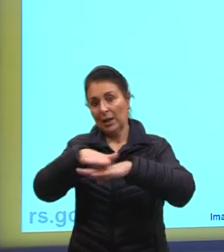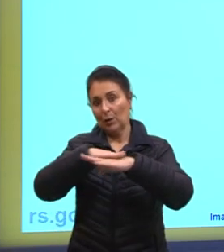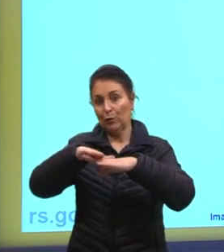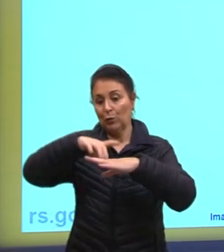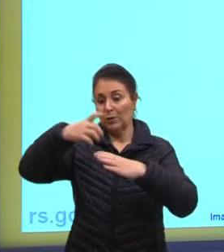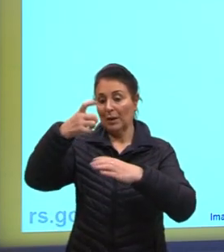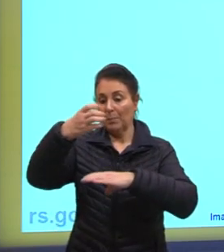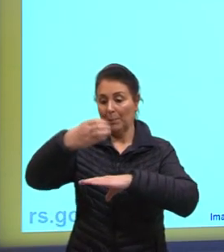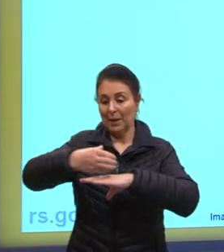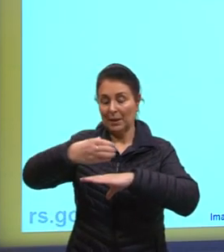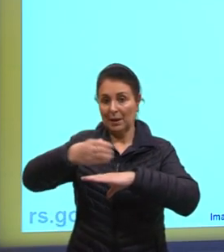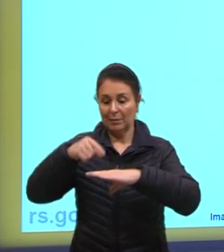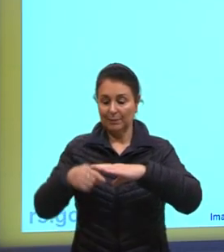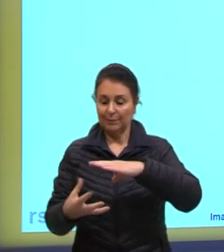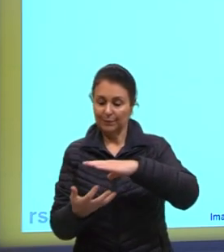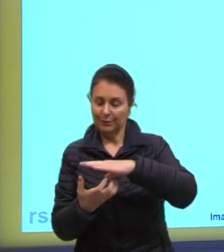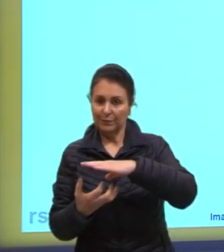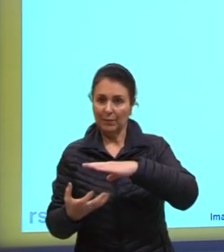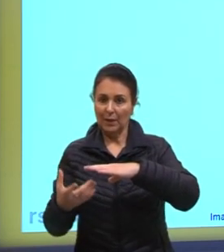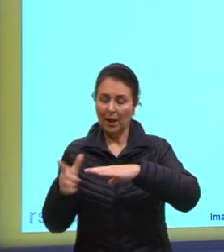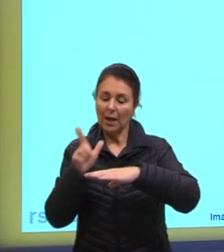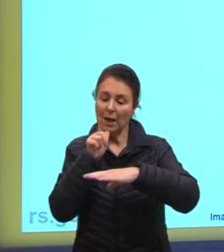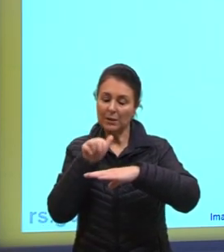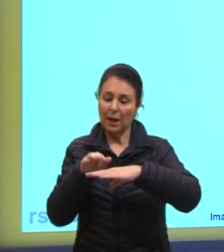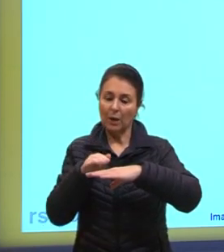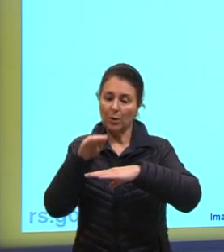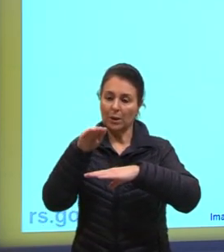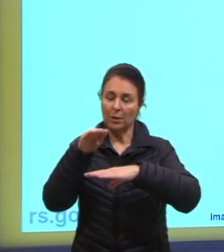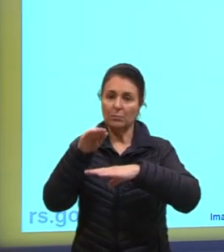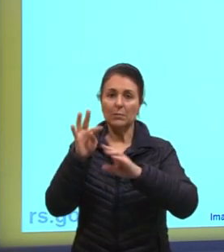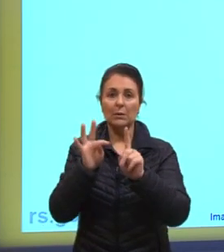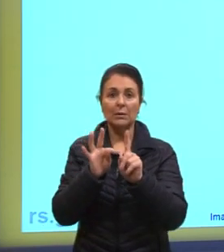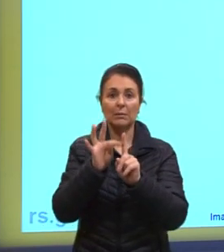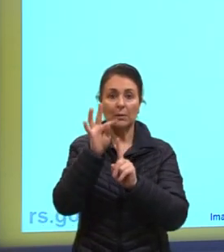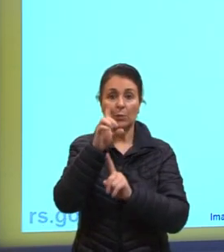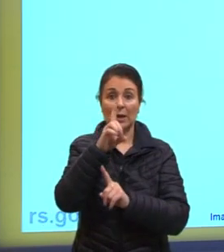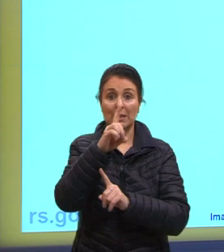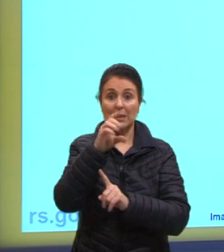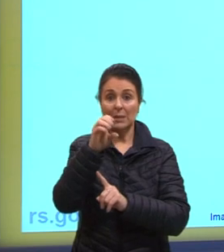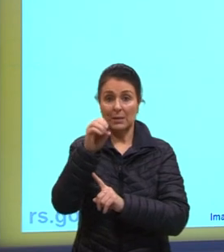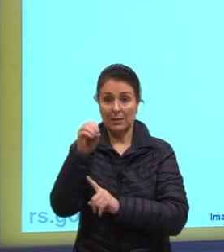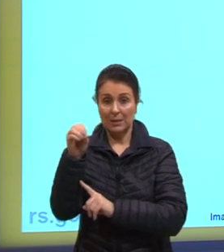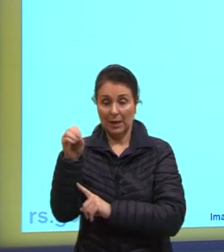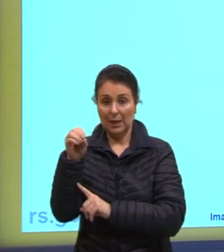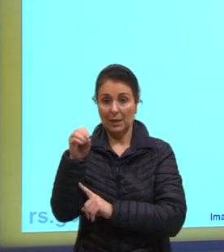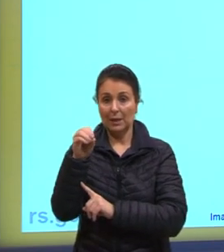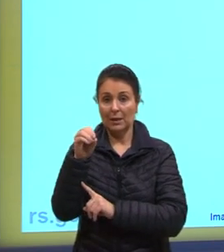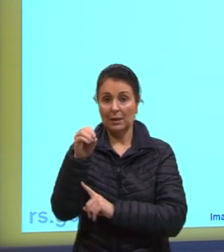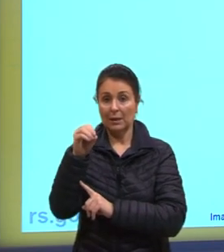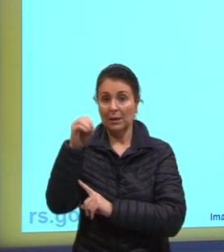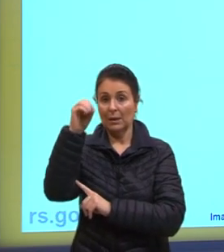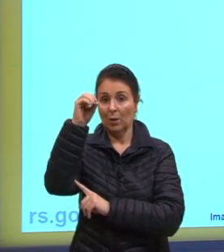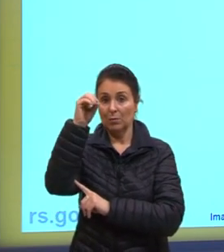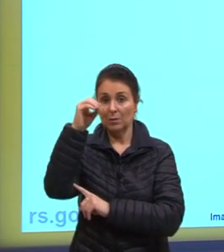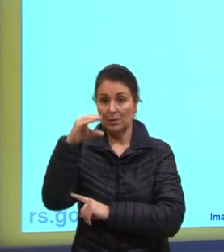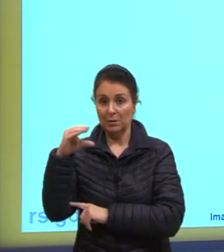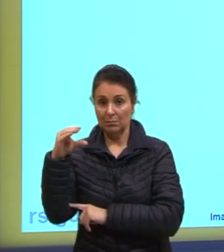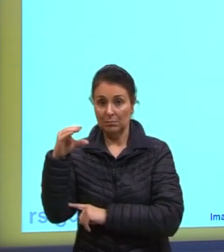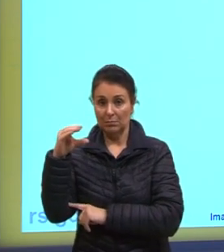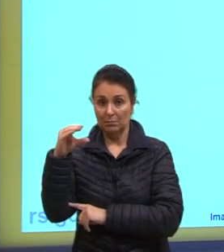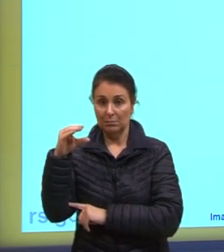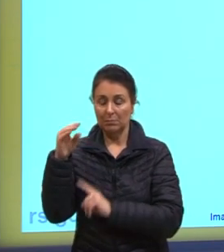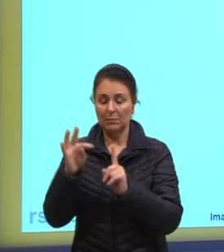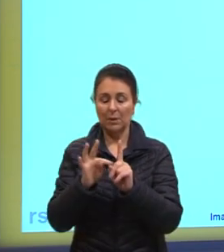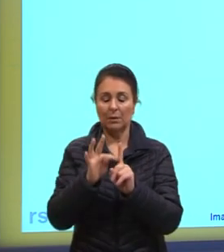E aí, essa água, ela vai chegar em uma temperatura de 100 graus Celsius. Que é a temperatura máxima que ela consegue